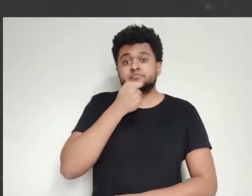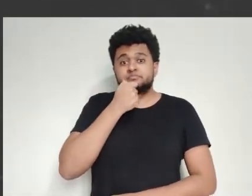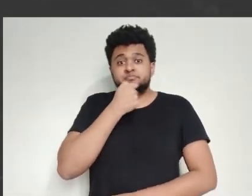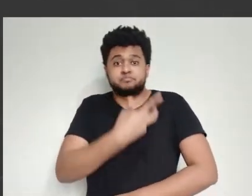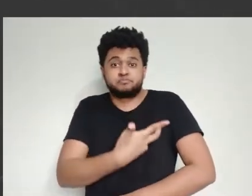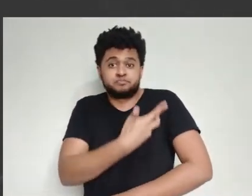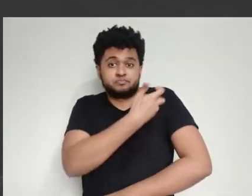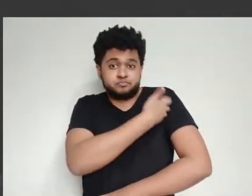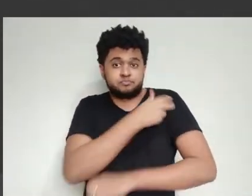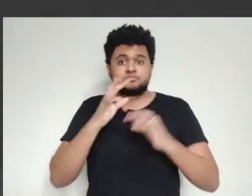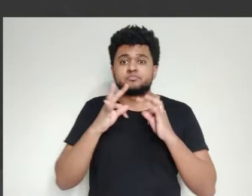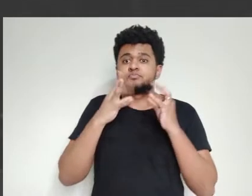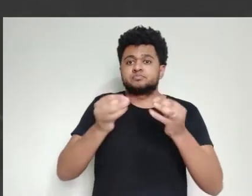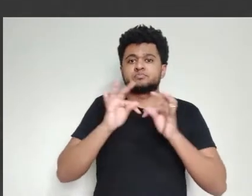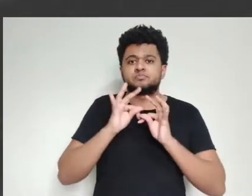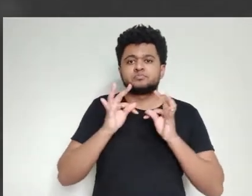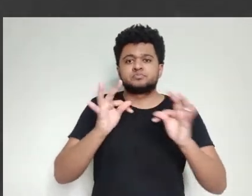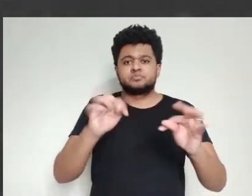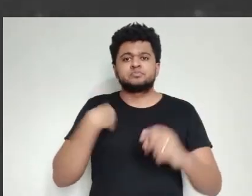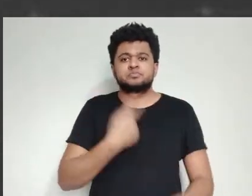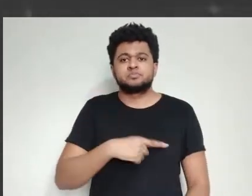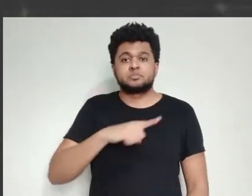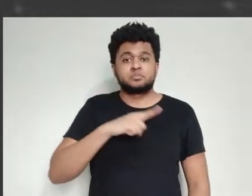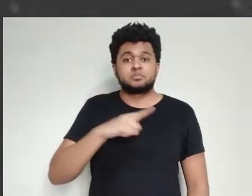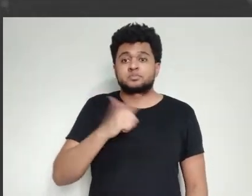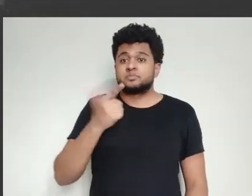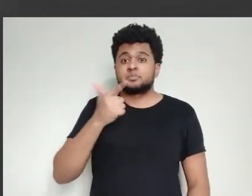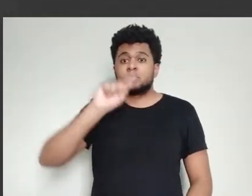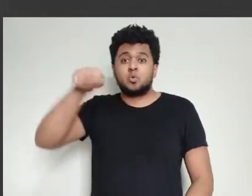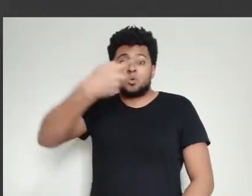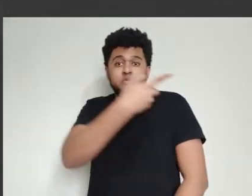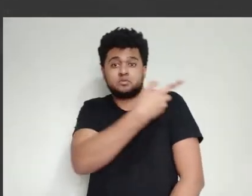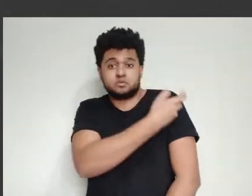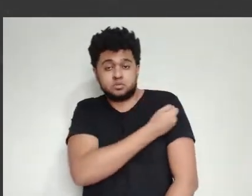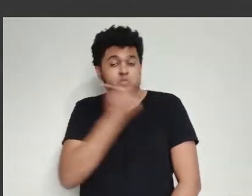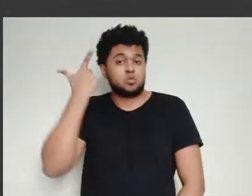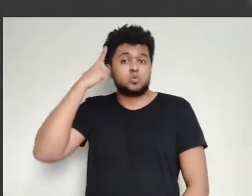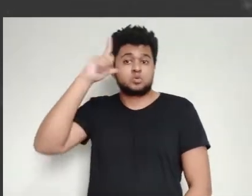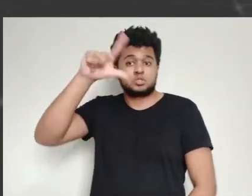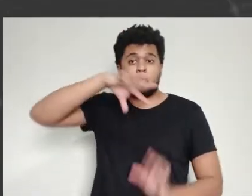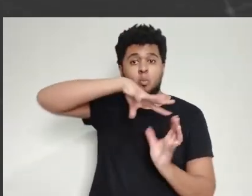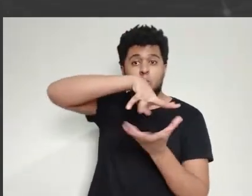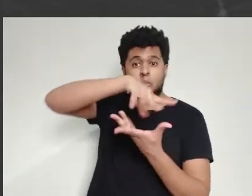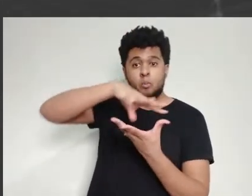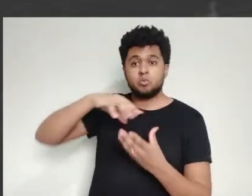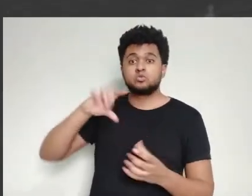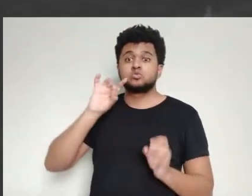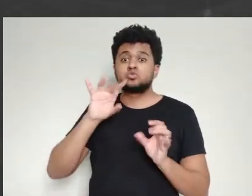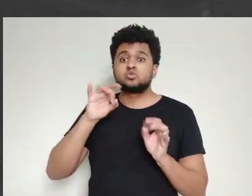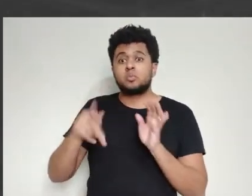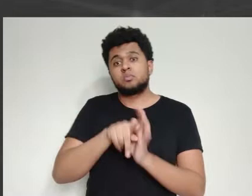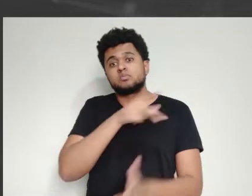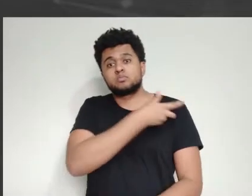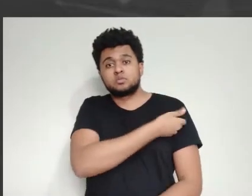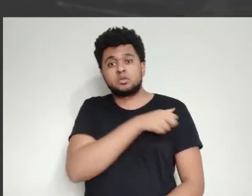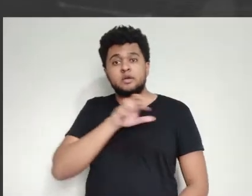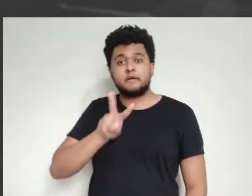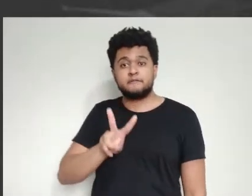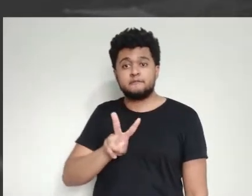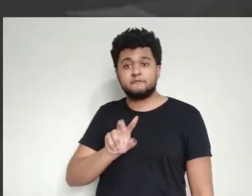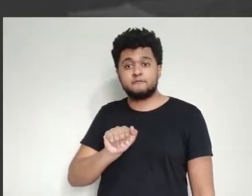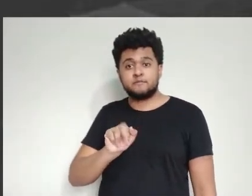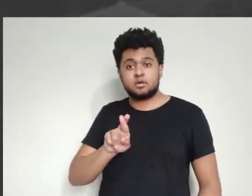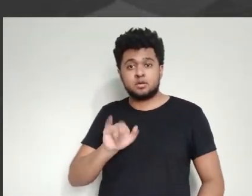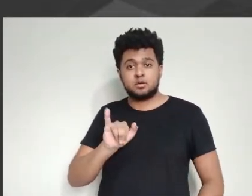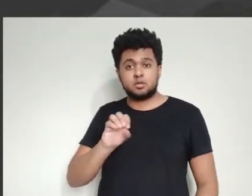tecnologias mais acuradas, que poderiam dar resultados melhores, isso não é bem assim que a gente encontra